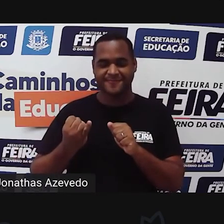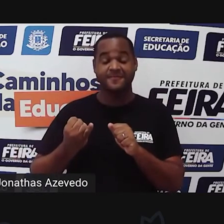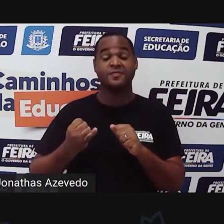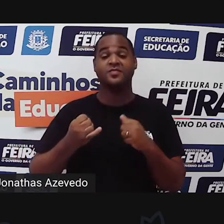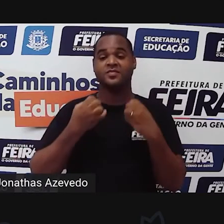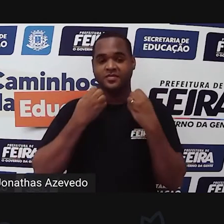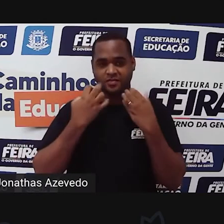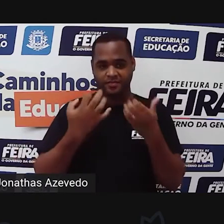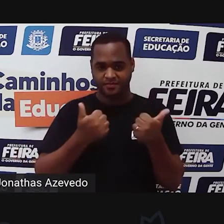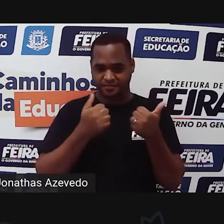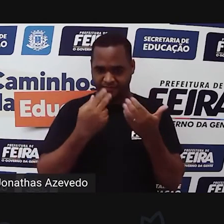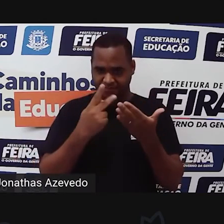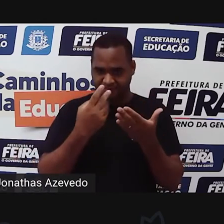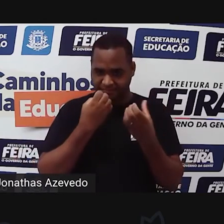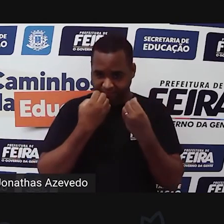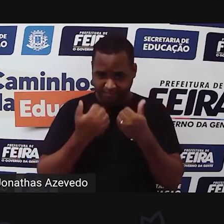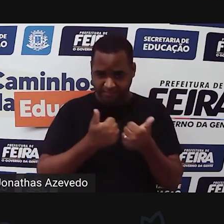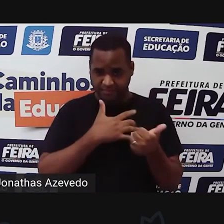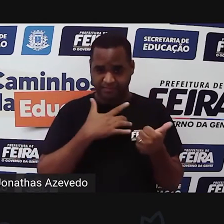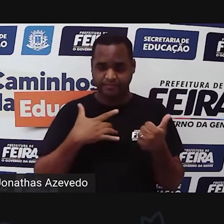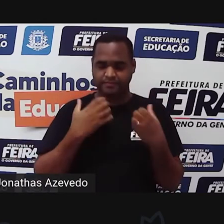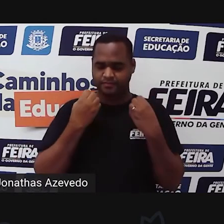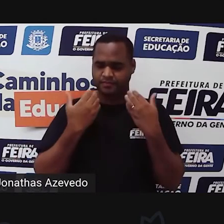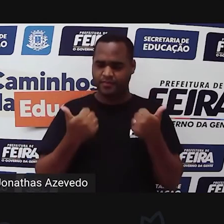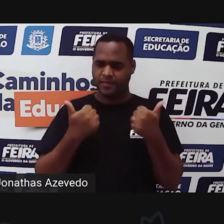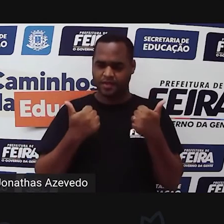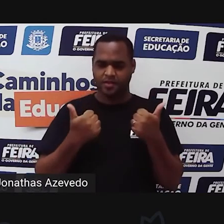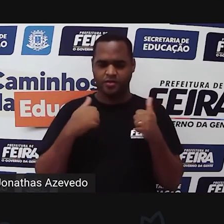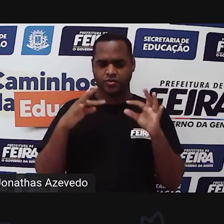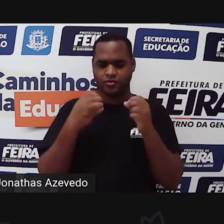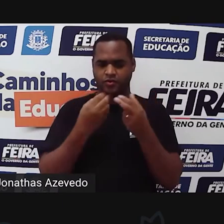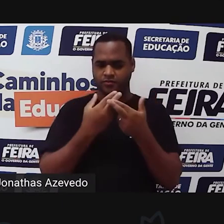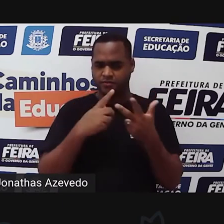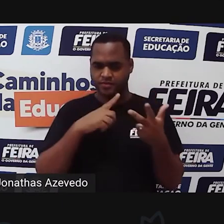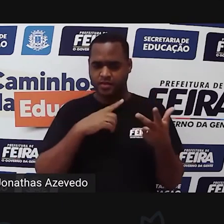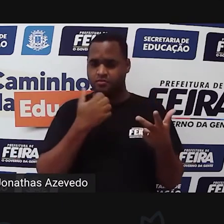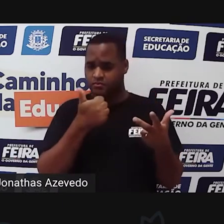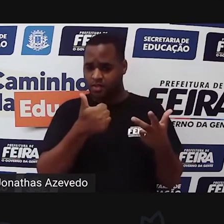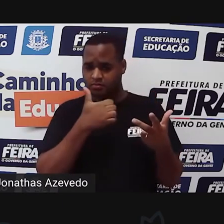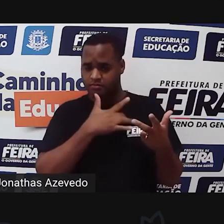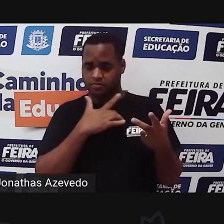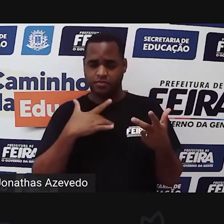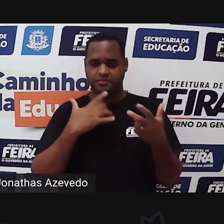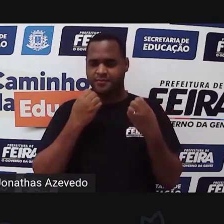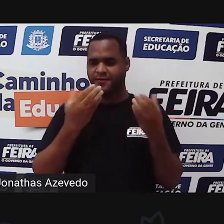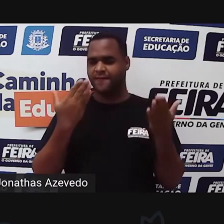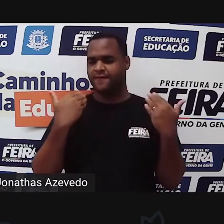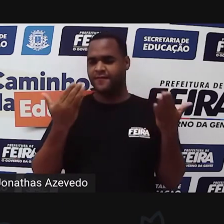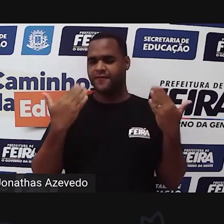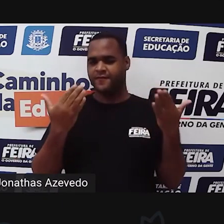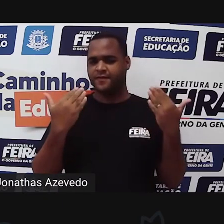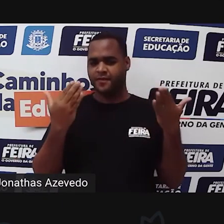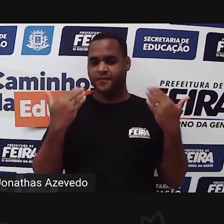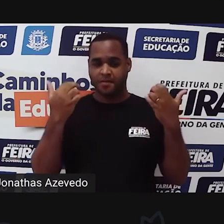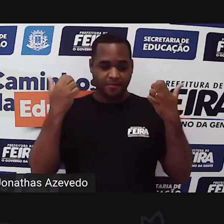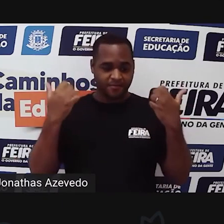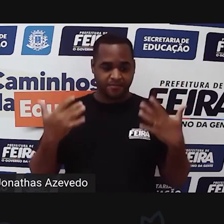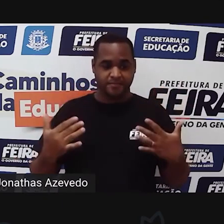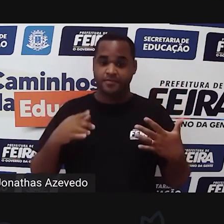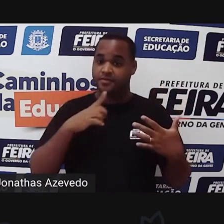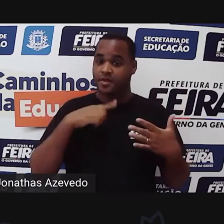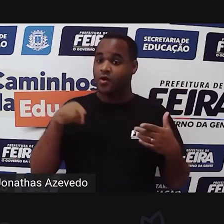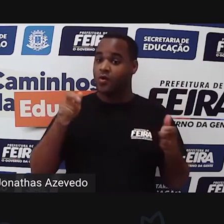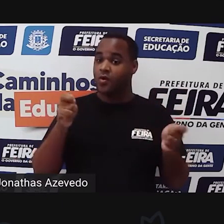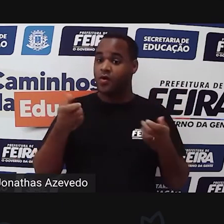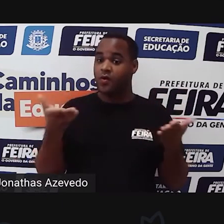Tudo bem com você aí? Tudo bem comigo aqui? Tudo bem conosco aqui? Vamos que vamos, tá bom? Porque